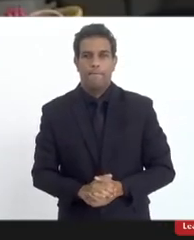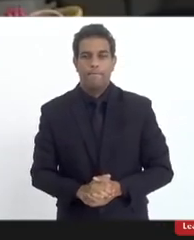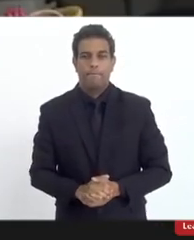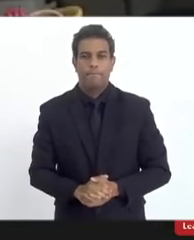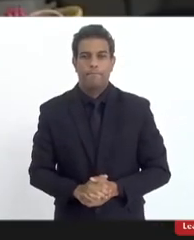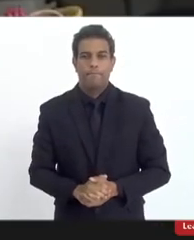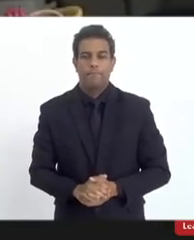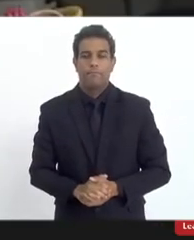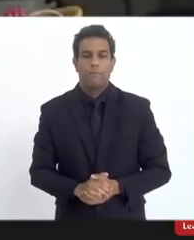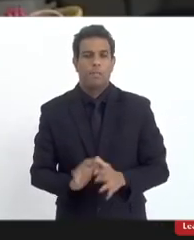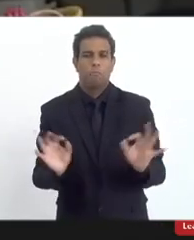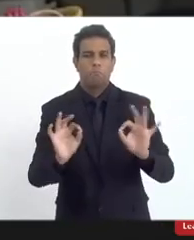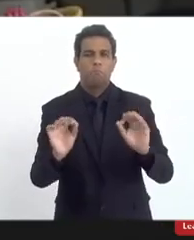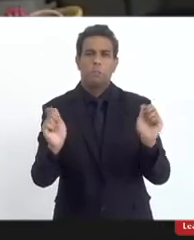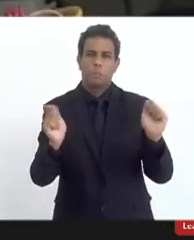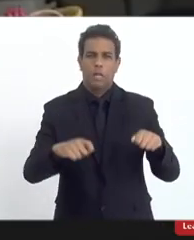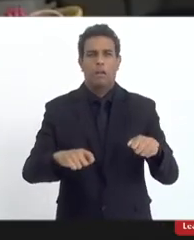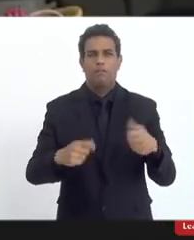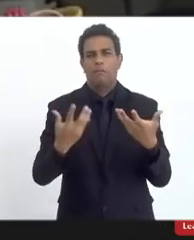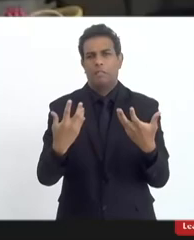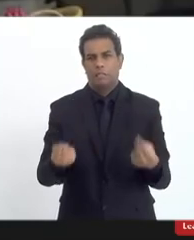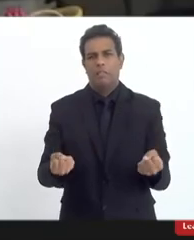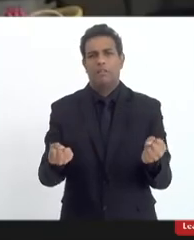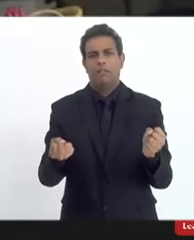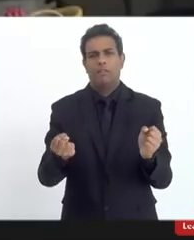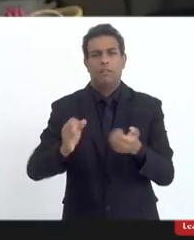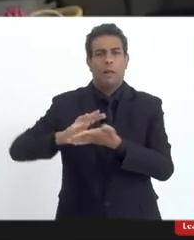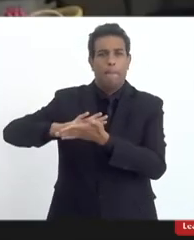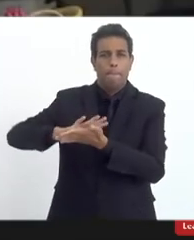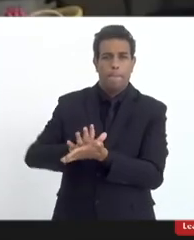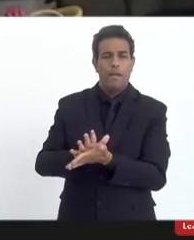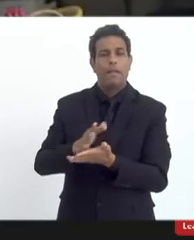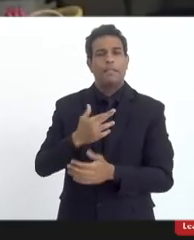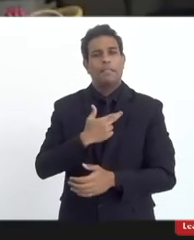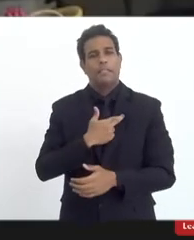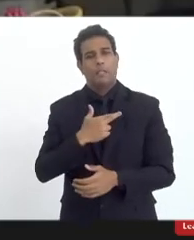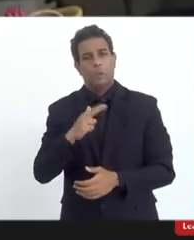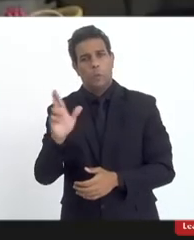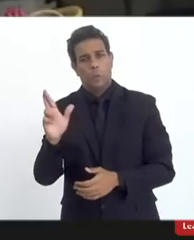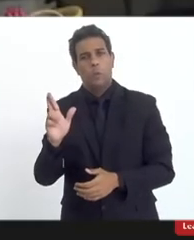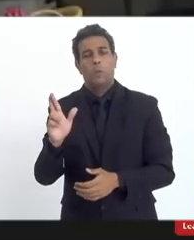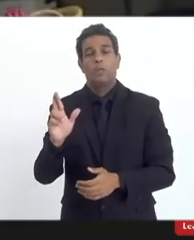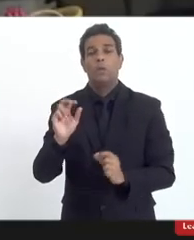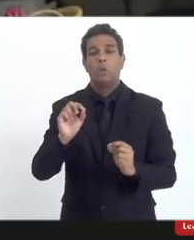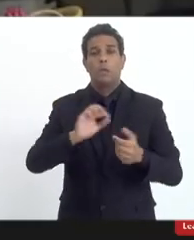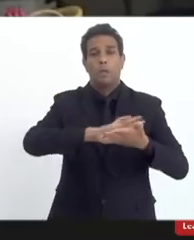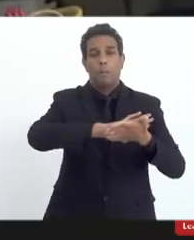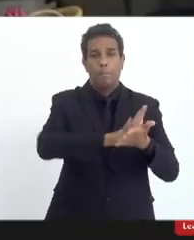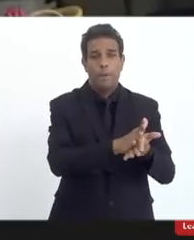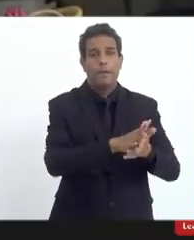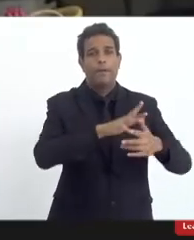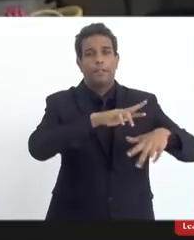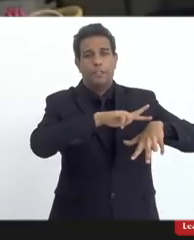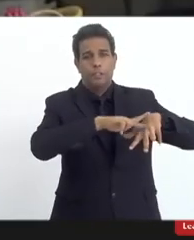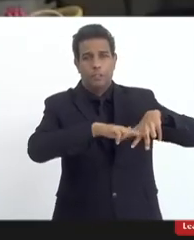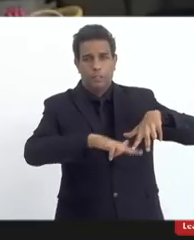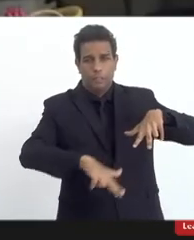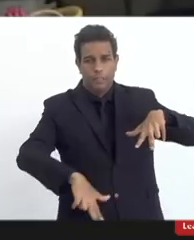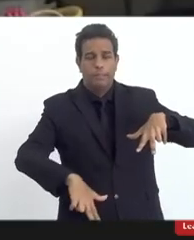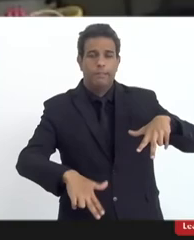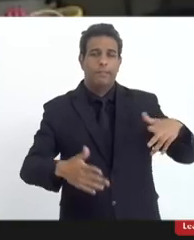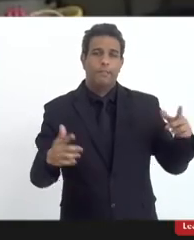interrompe é o contrário ajuda preconceito religioso o preconceito de gênero também